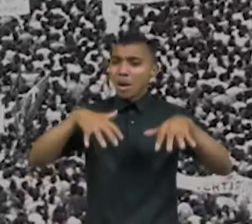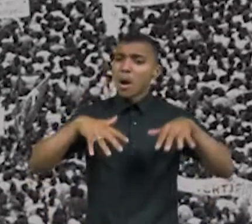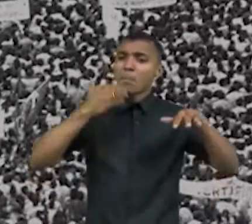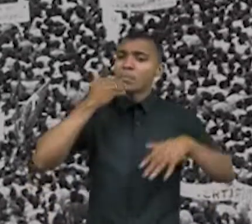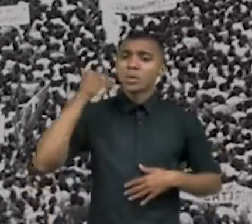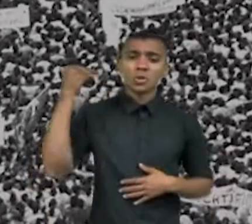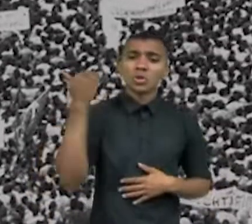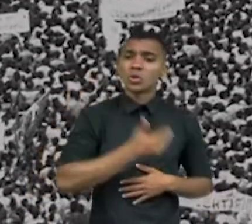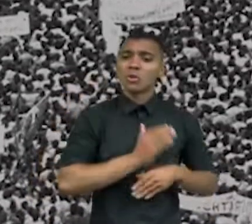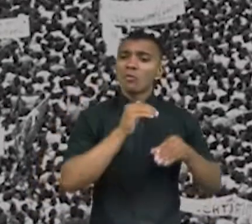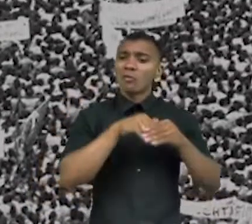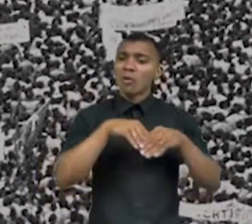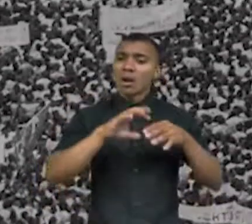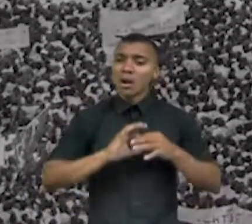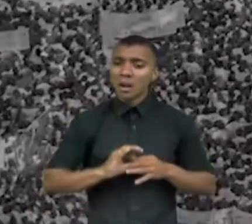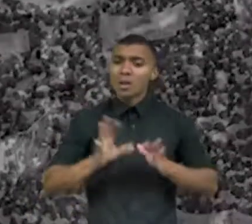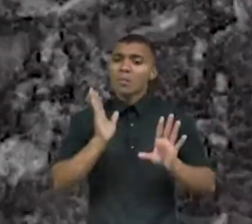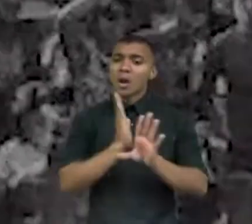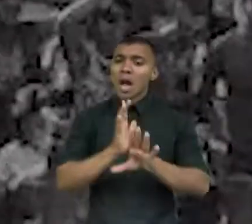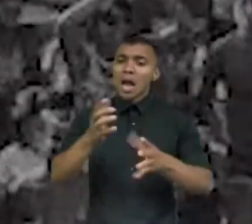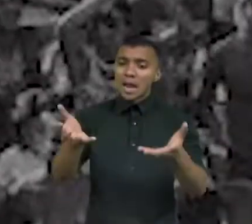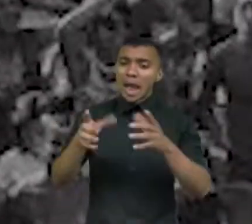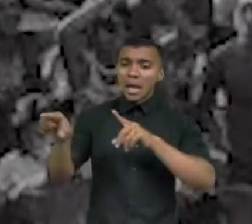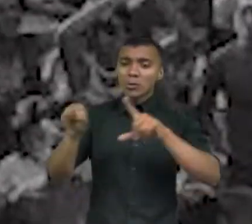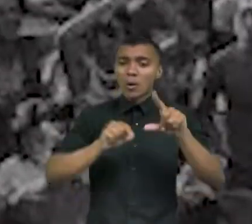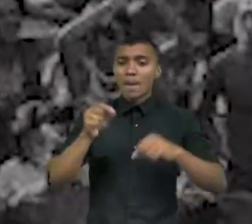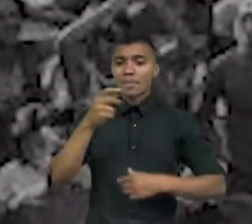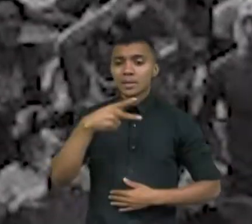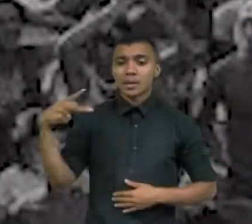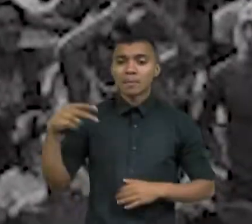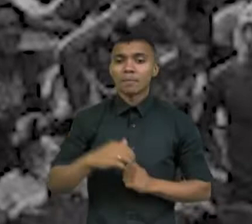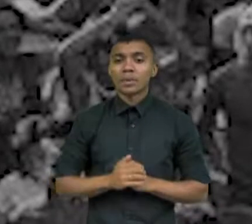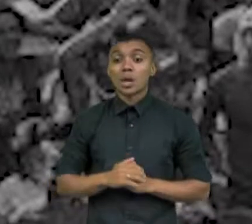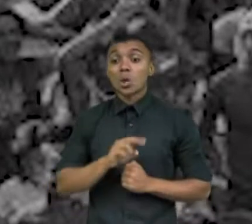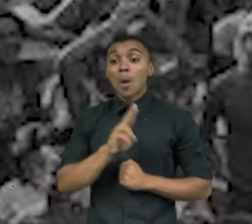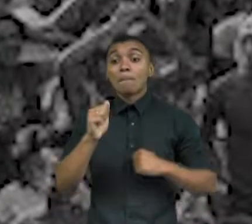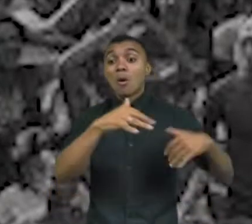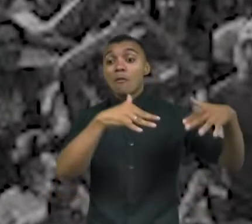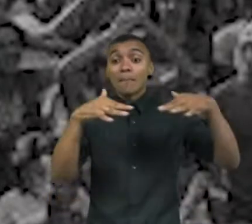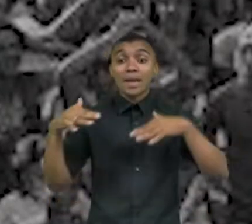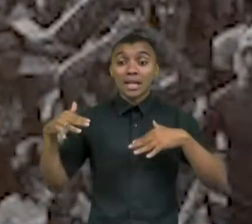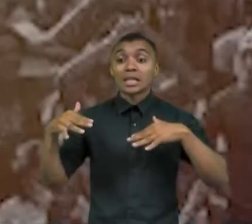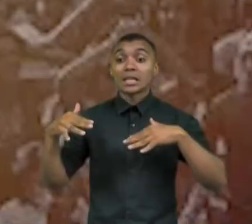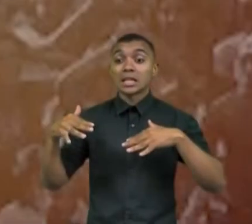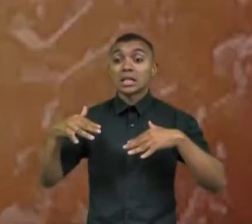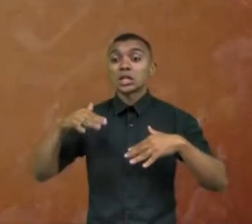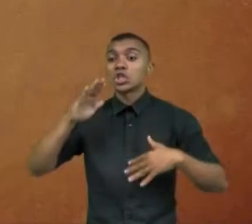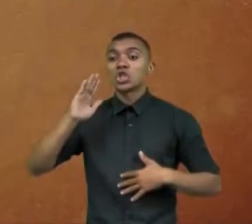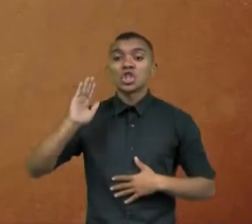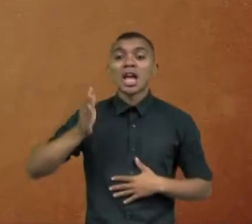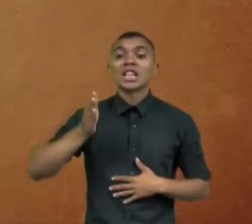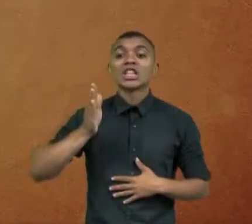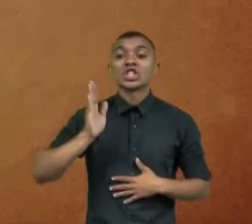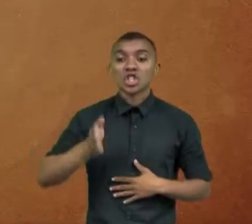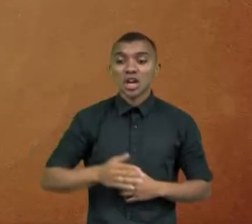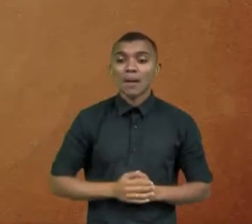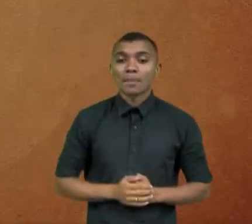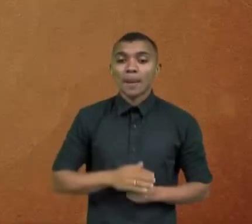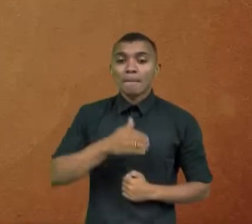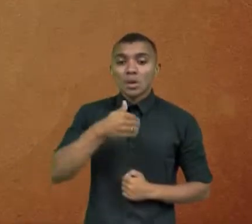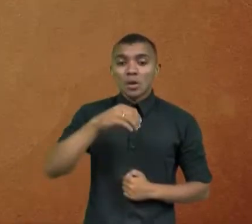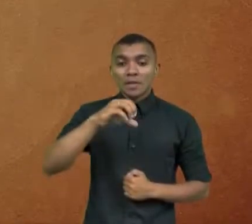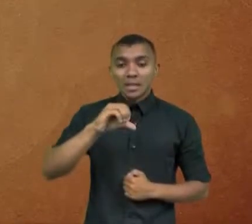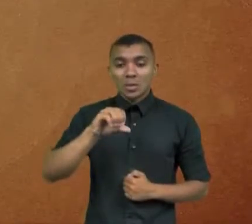eleições diretas para o presidente. Foi o movimento Diretas Já. Em 1985, tivemos